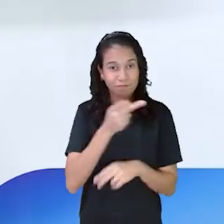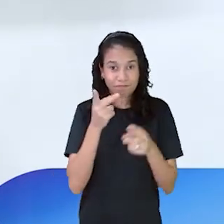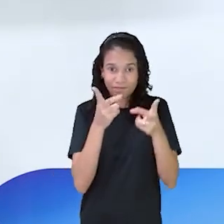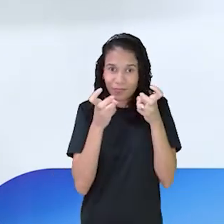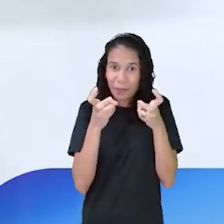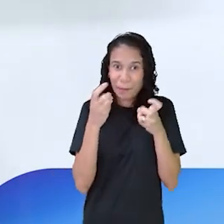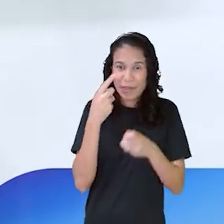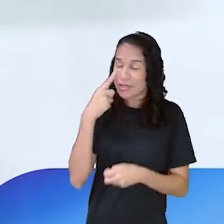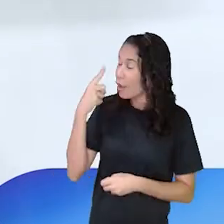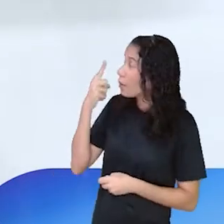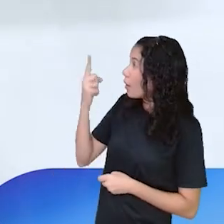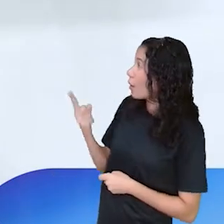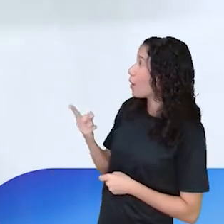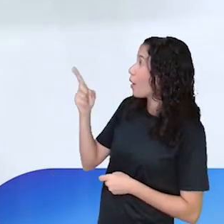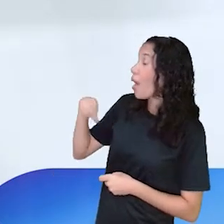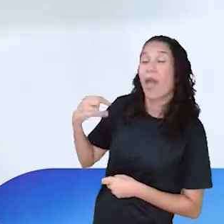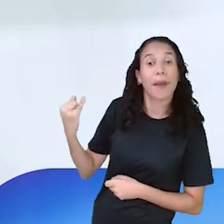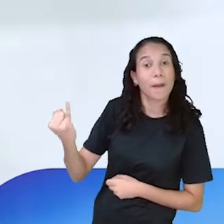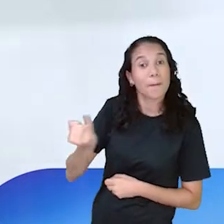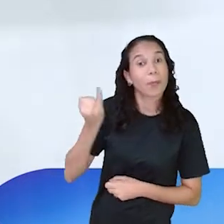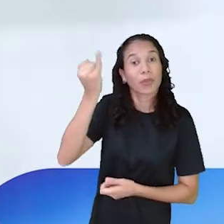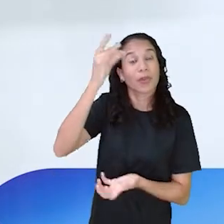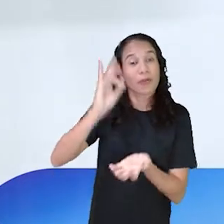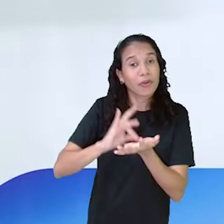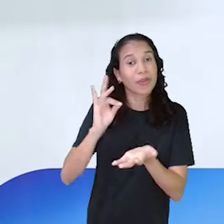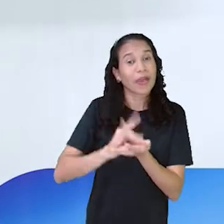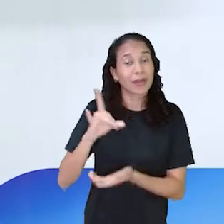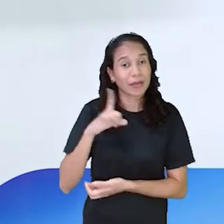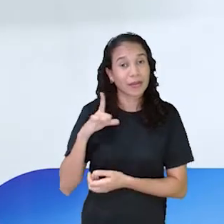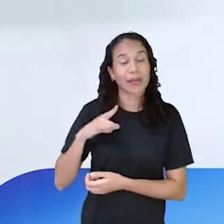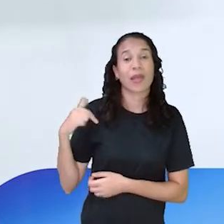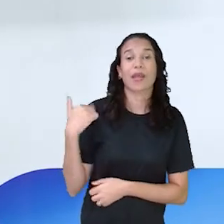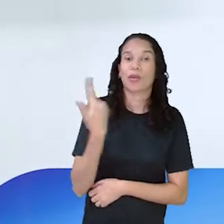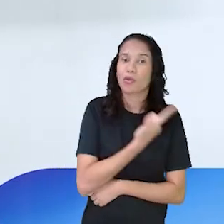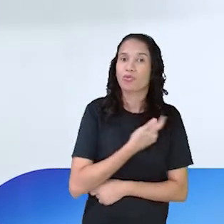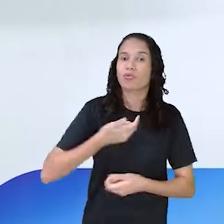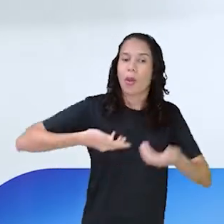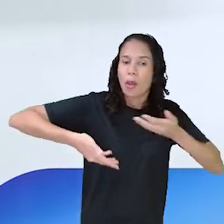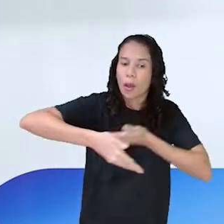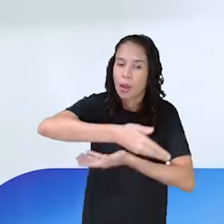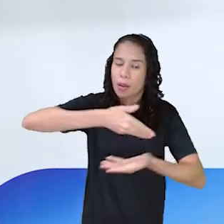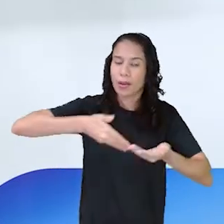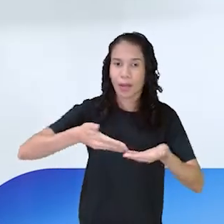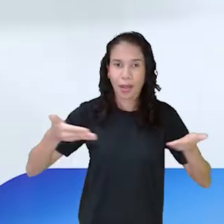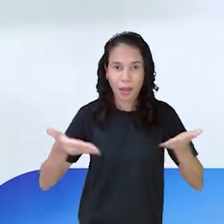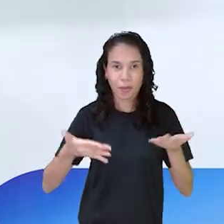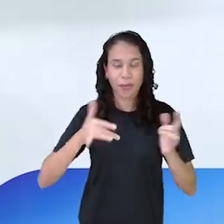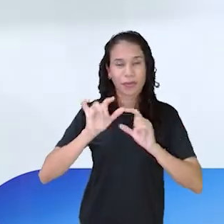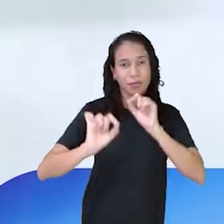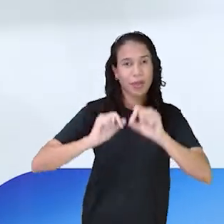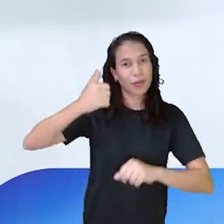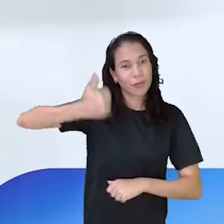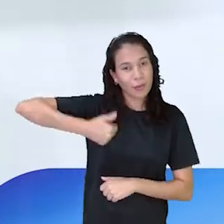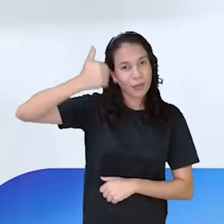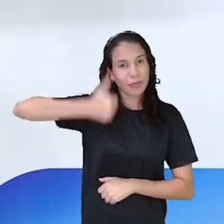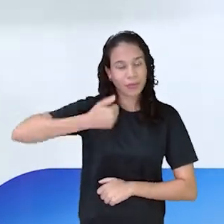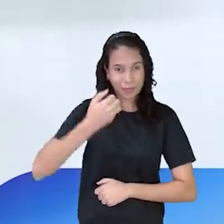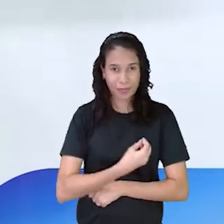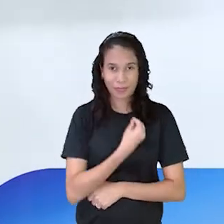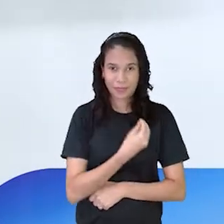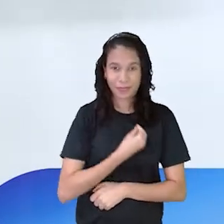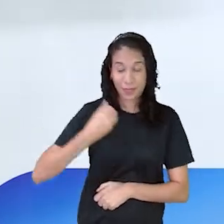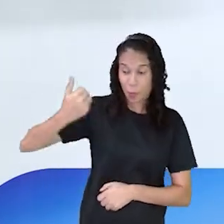o quanto a consciência social é importante e o quanto a gente tá falando nesse momento de qualidade de vida, gente.